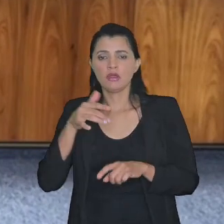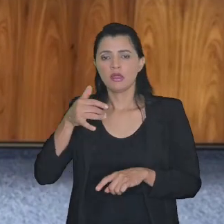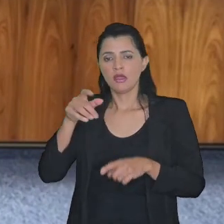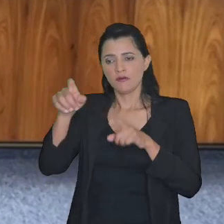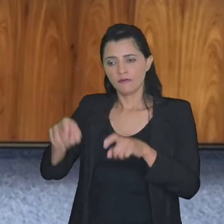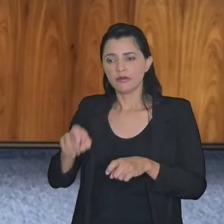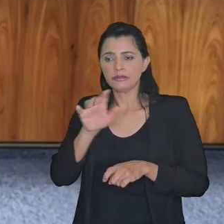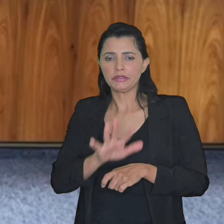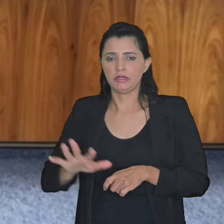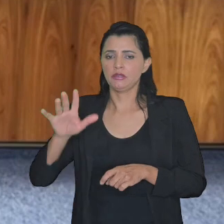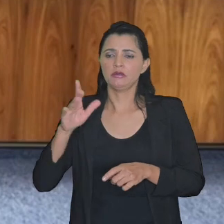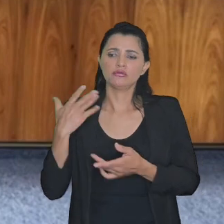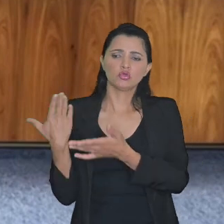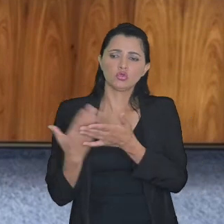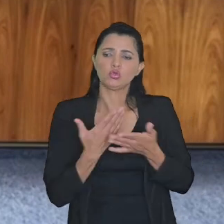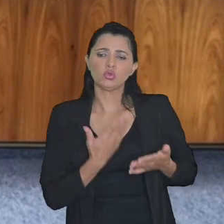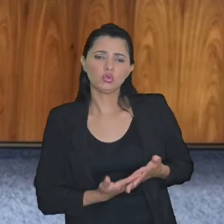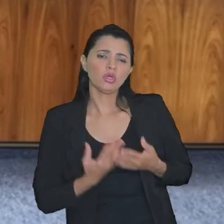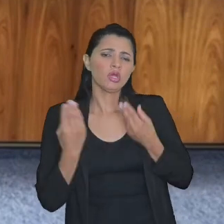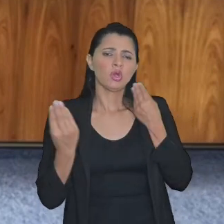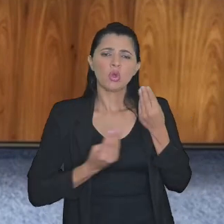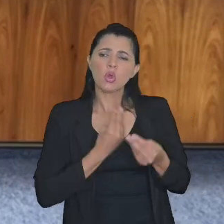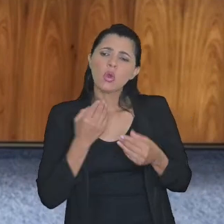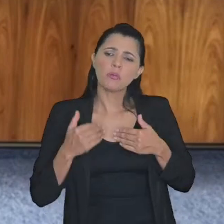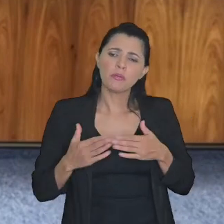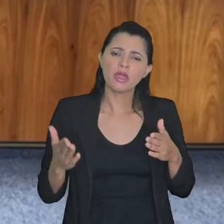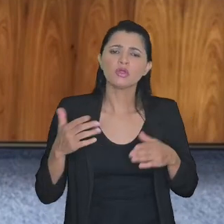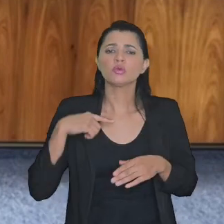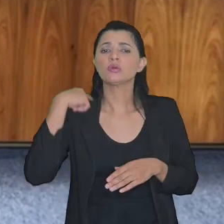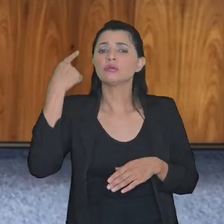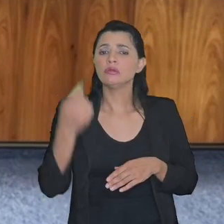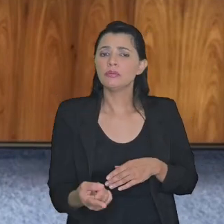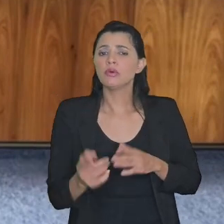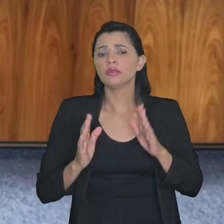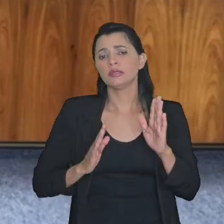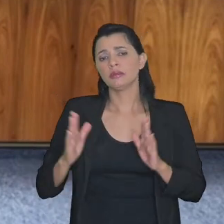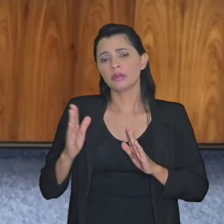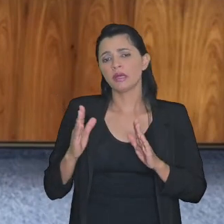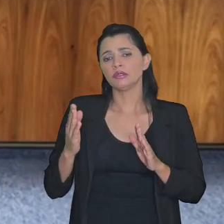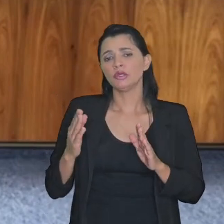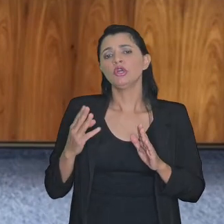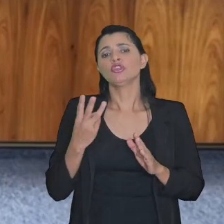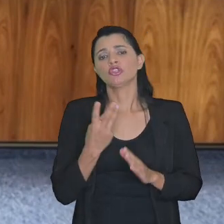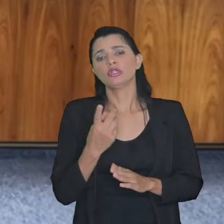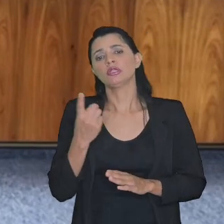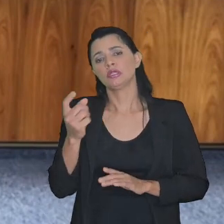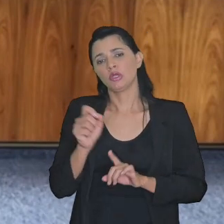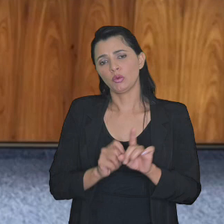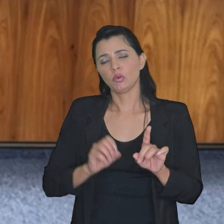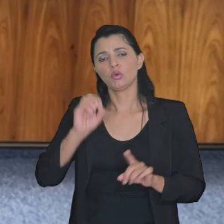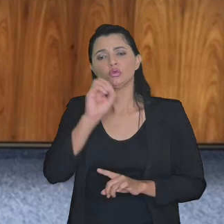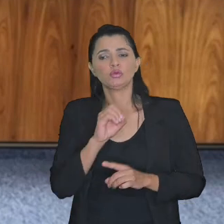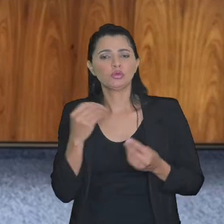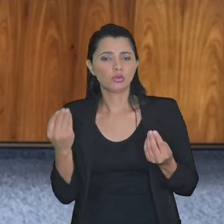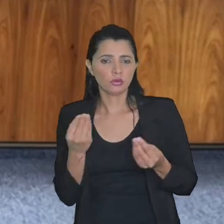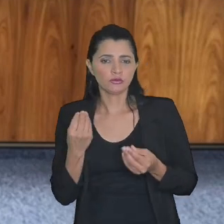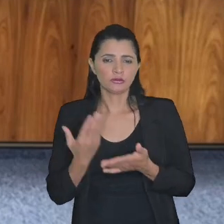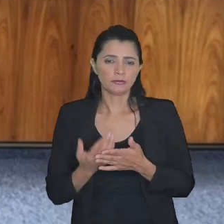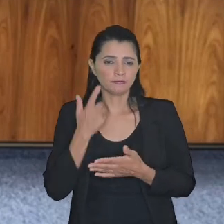já está estudando como que vai ser a vida depois do prazo do 31 de outubro